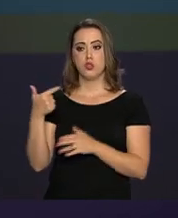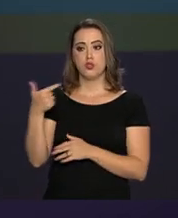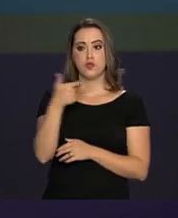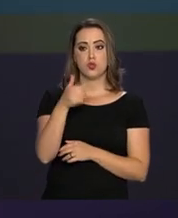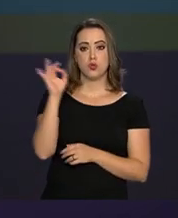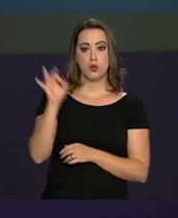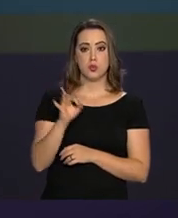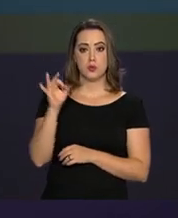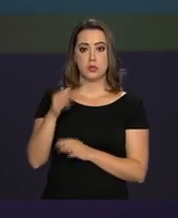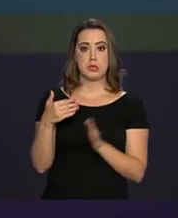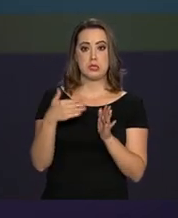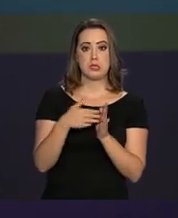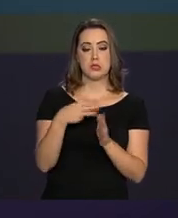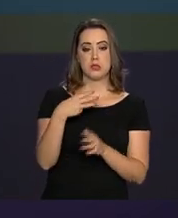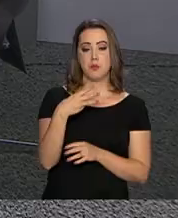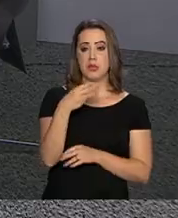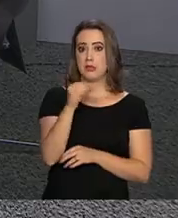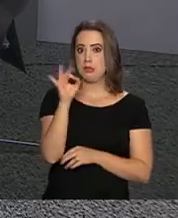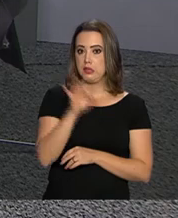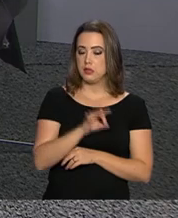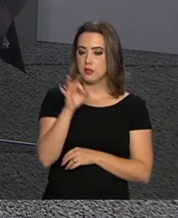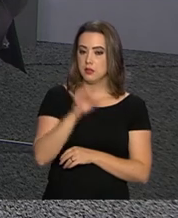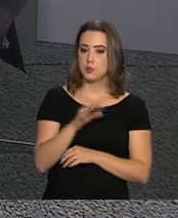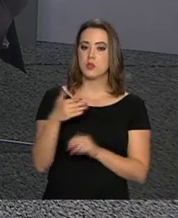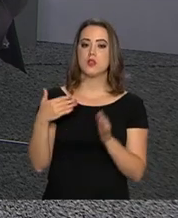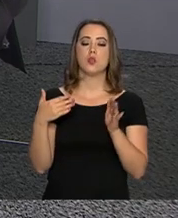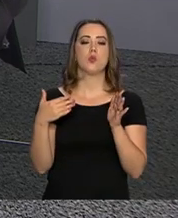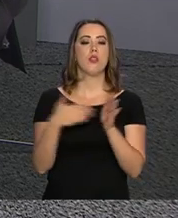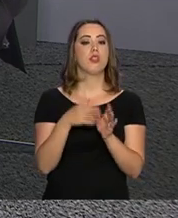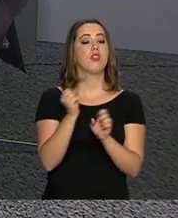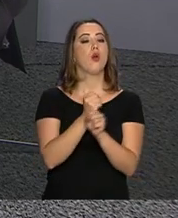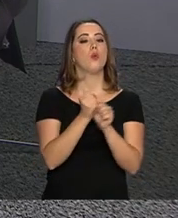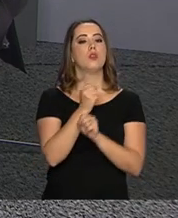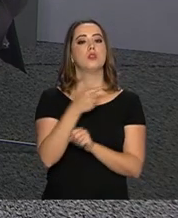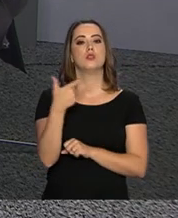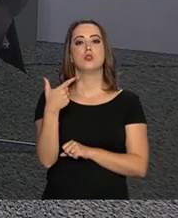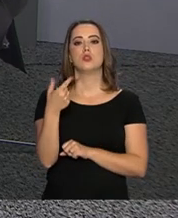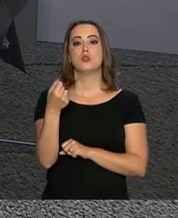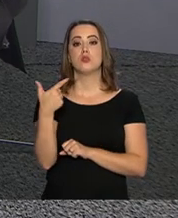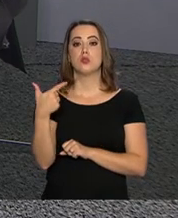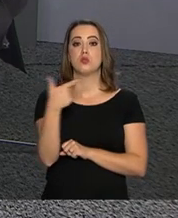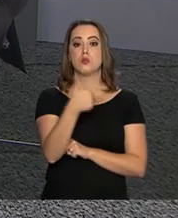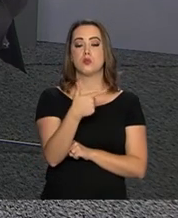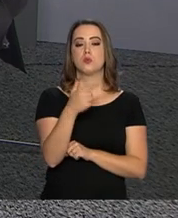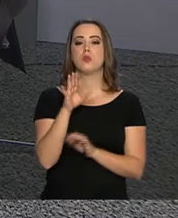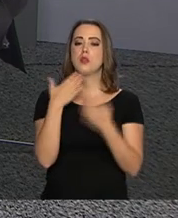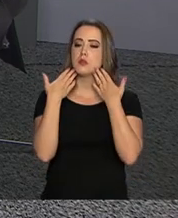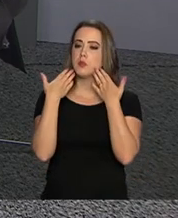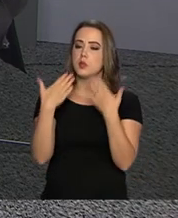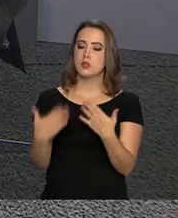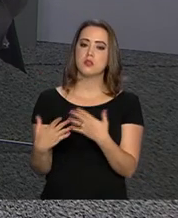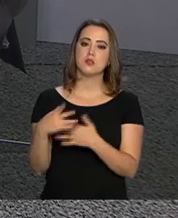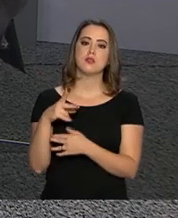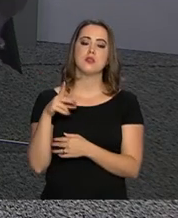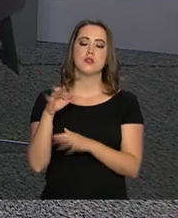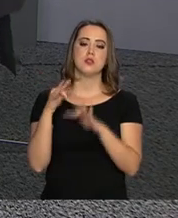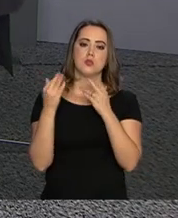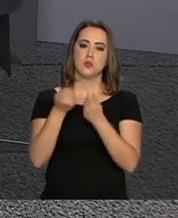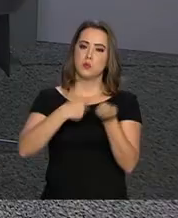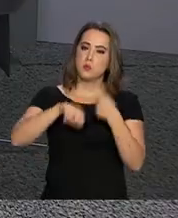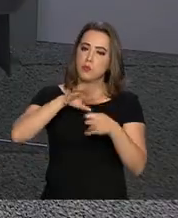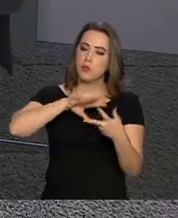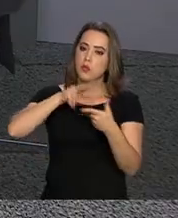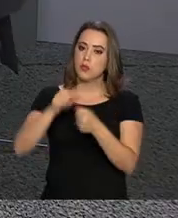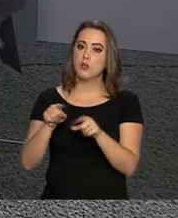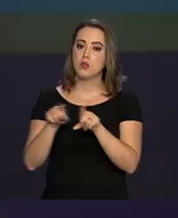% até 2022 e isso vai ser apresentado no Fórum Econômico Mundial justamente na perspectiva